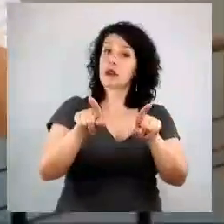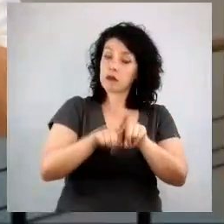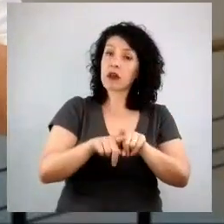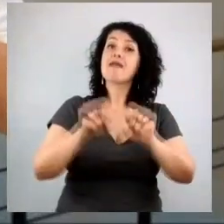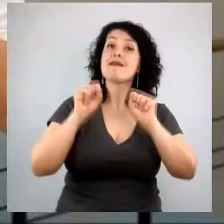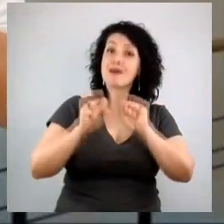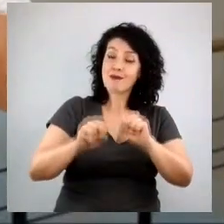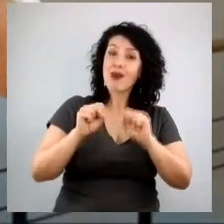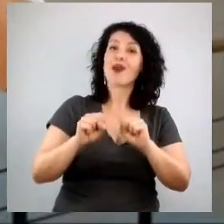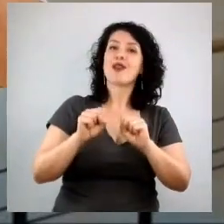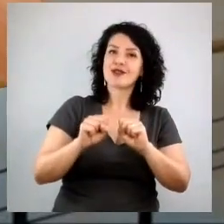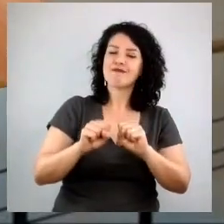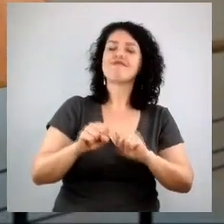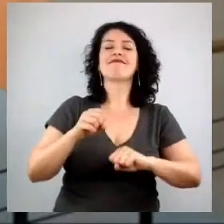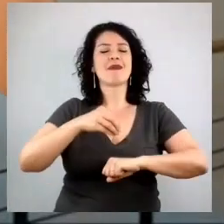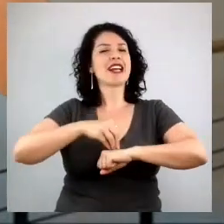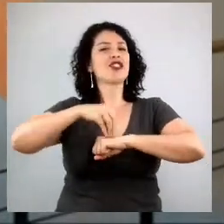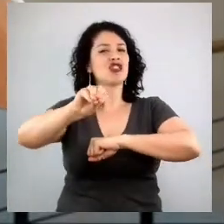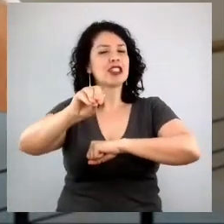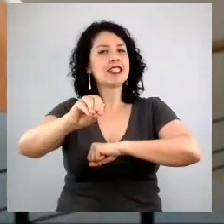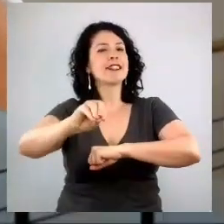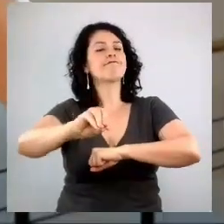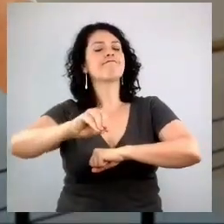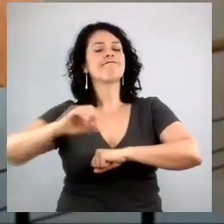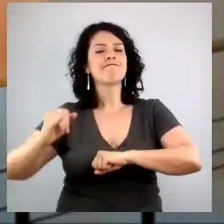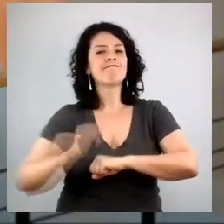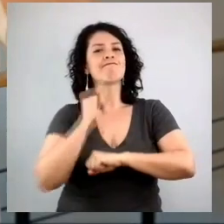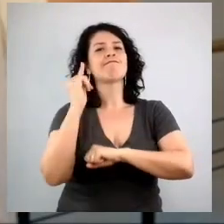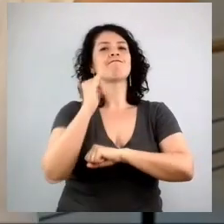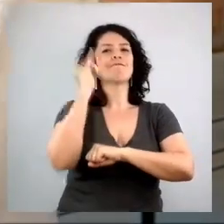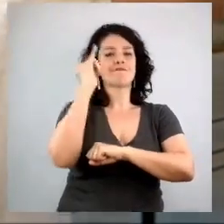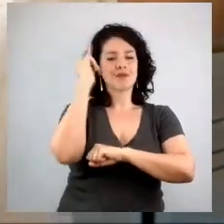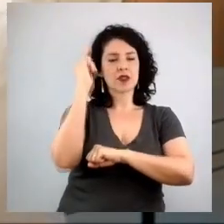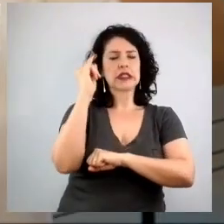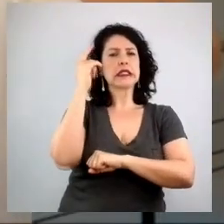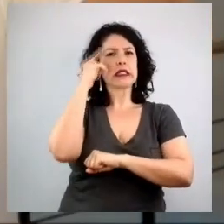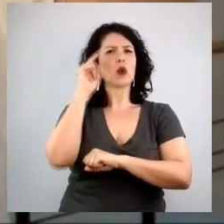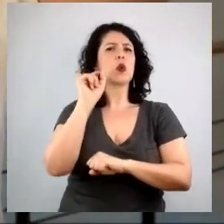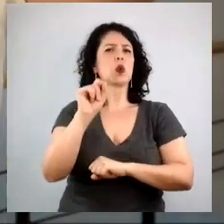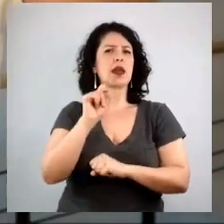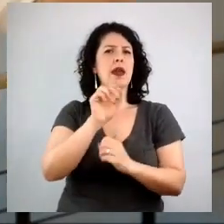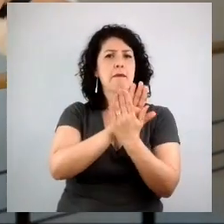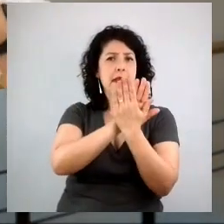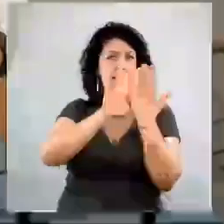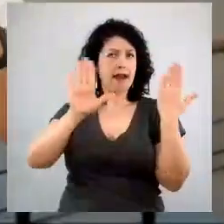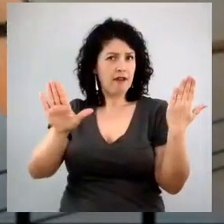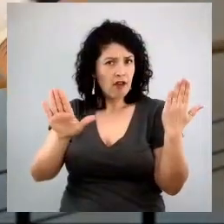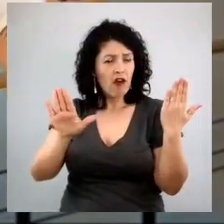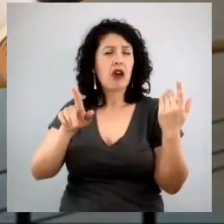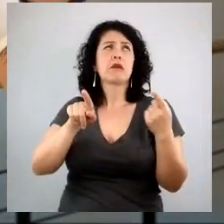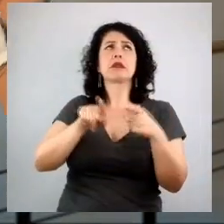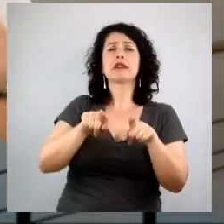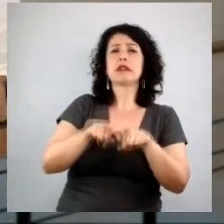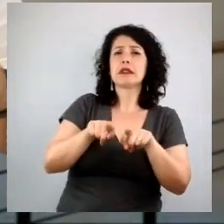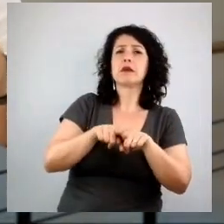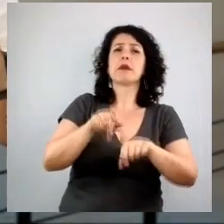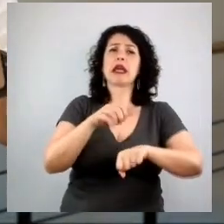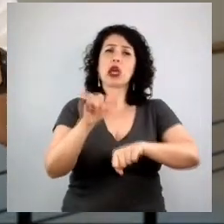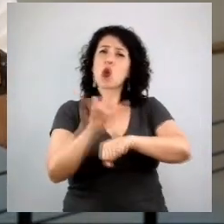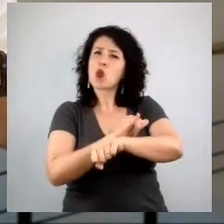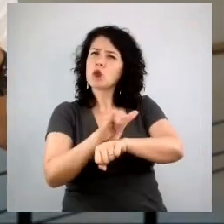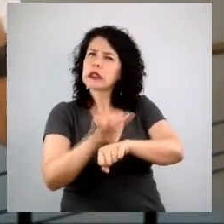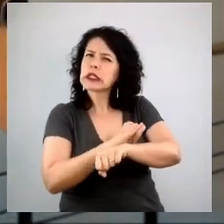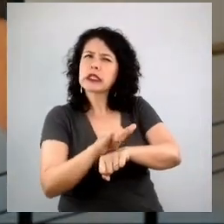de ouro. E foi assim, encontrando essas plataformas, esses corredores estratégicos consistentes,